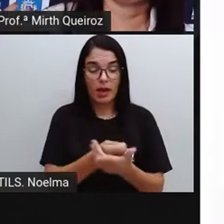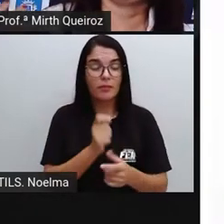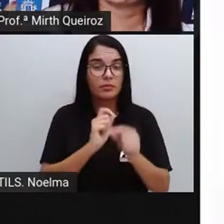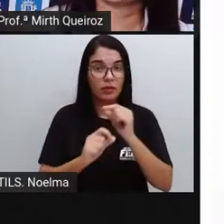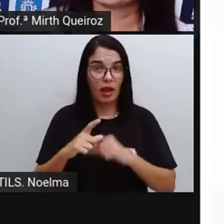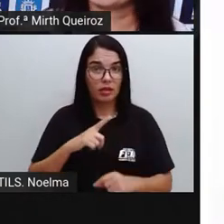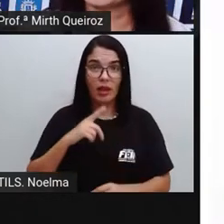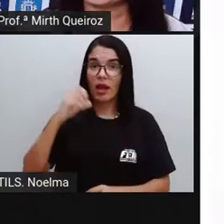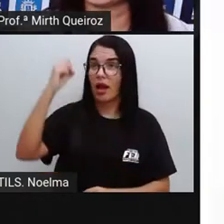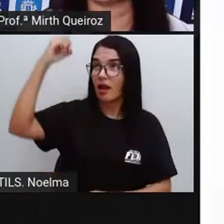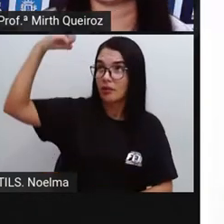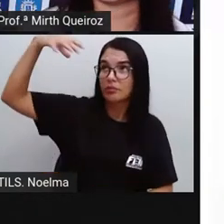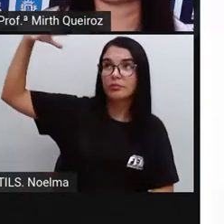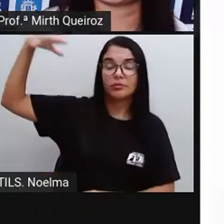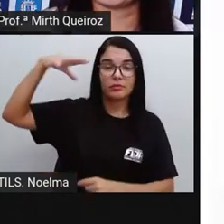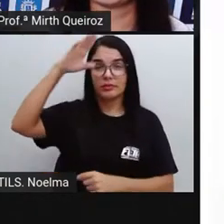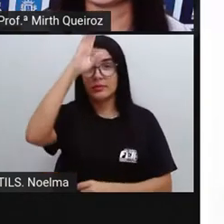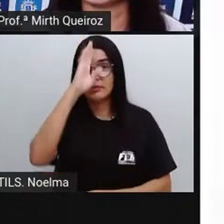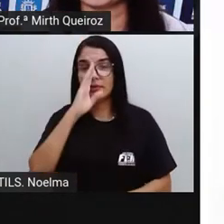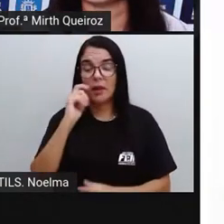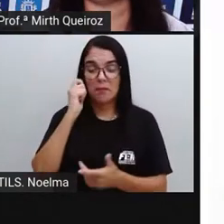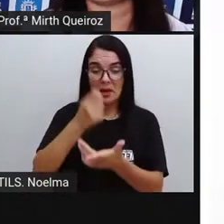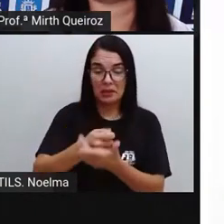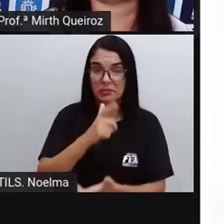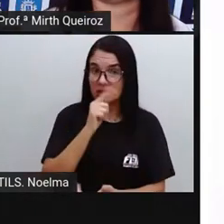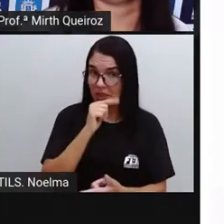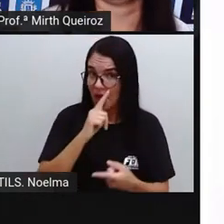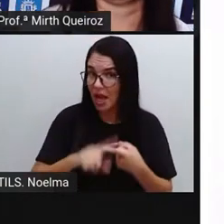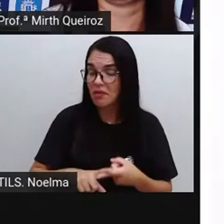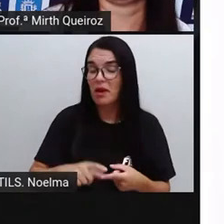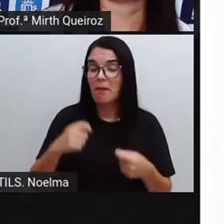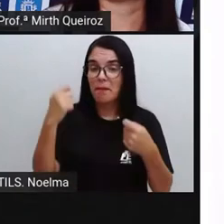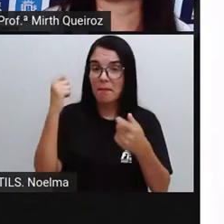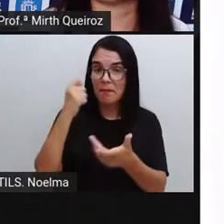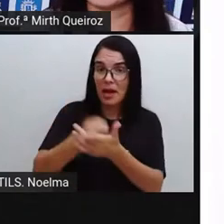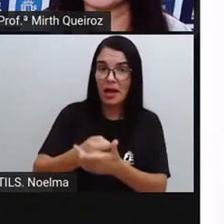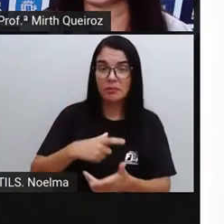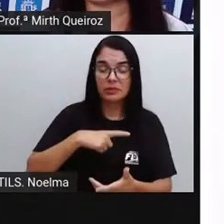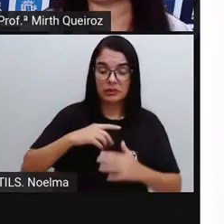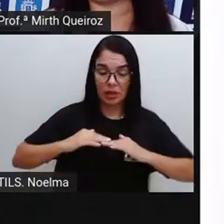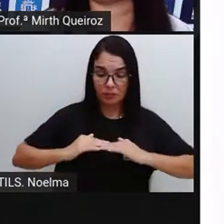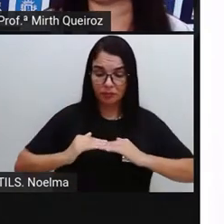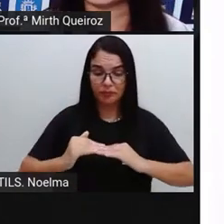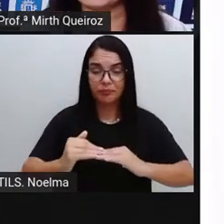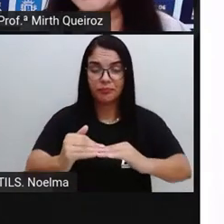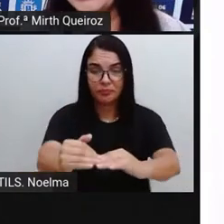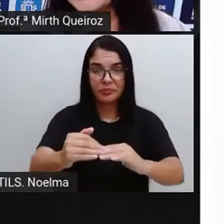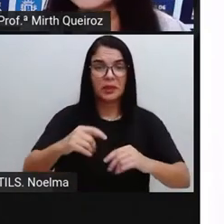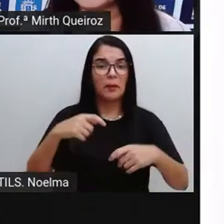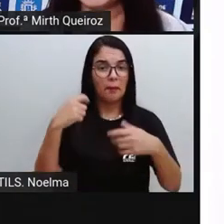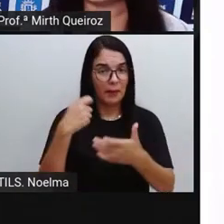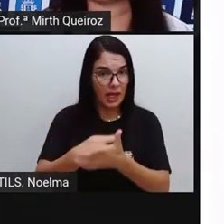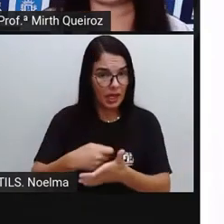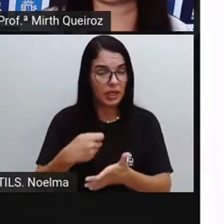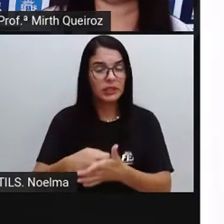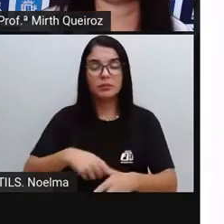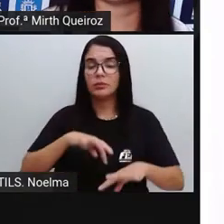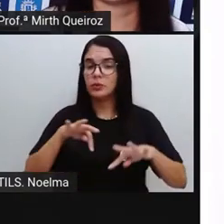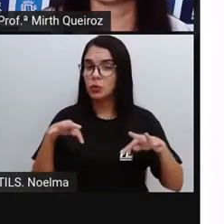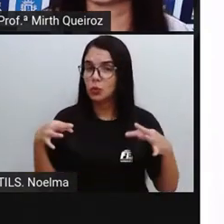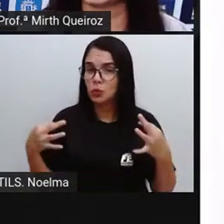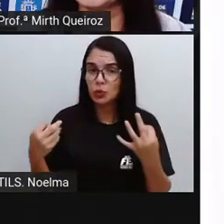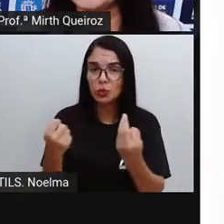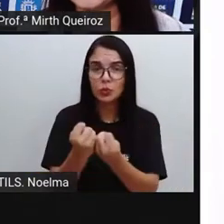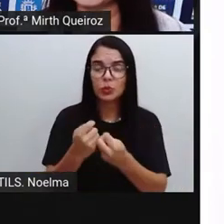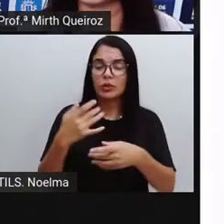a iluminação Nós pagamos para ter a água Nós pagamos para ter um asfalto Um calçamento Nós pagamos